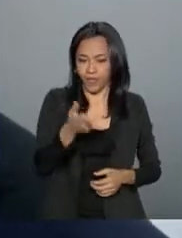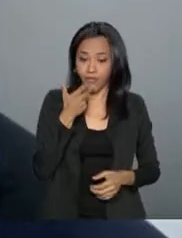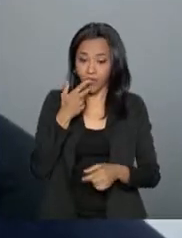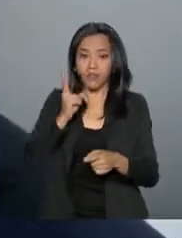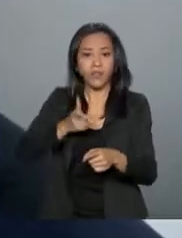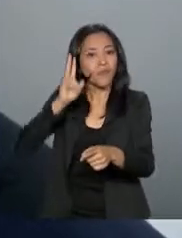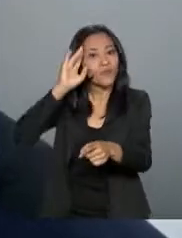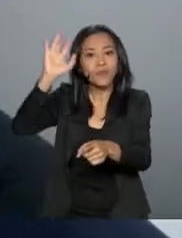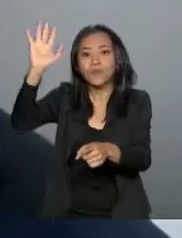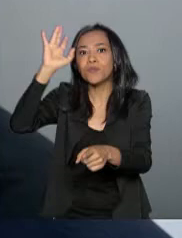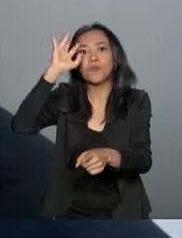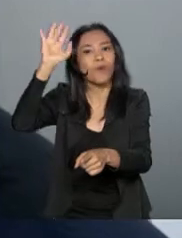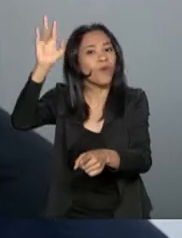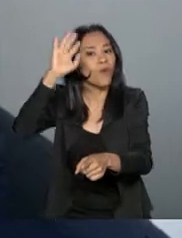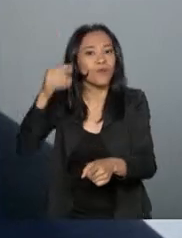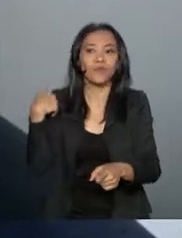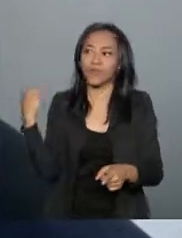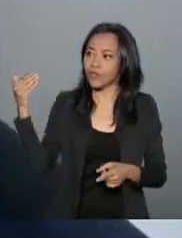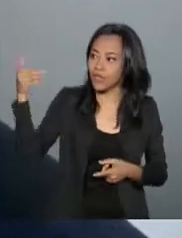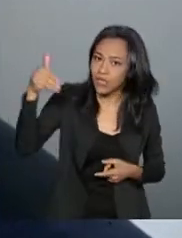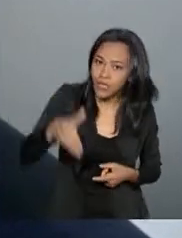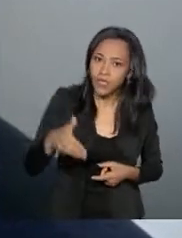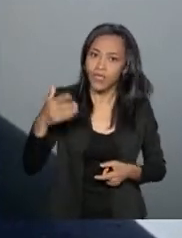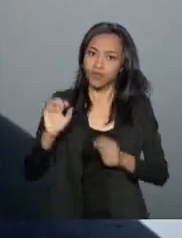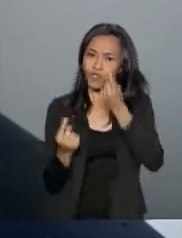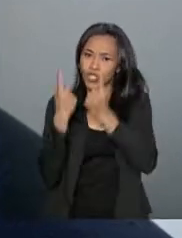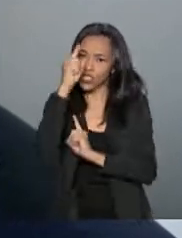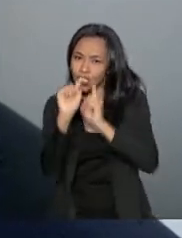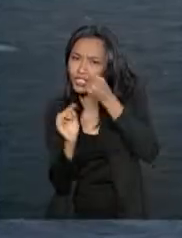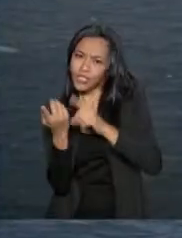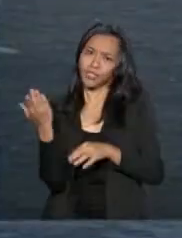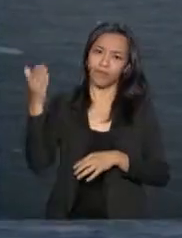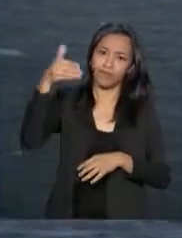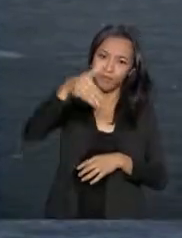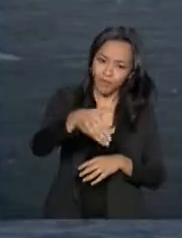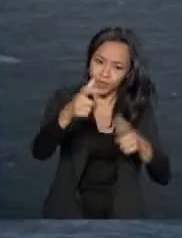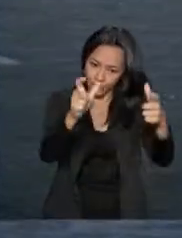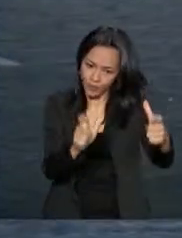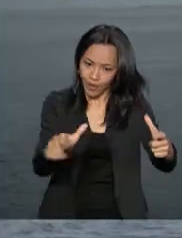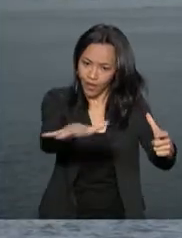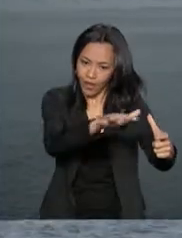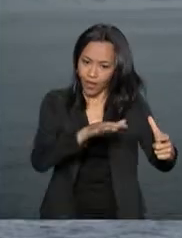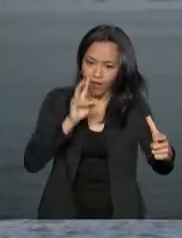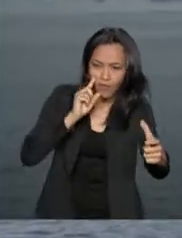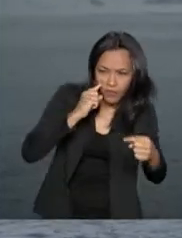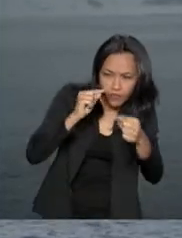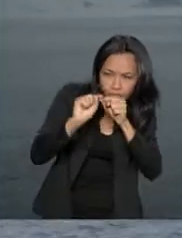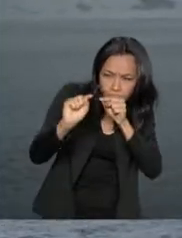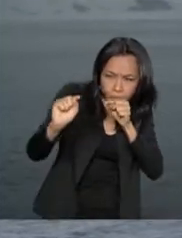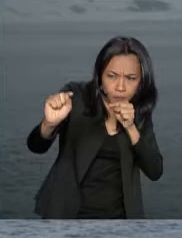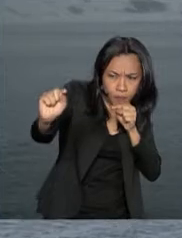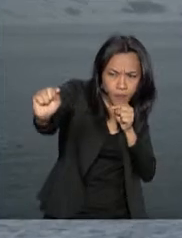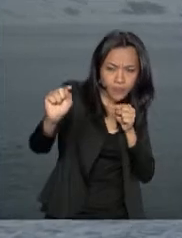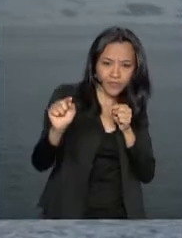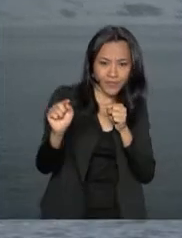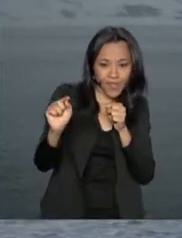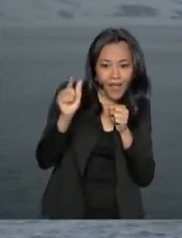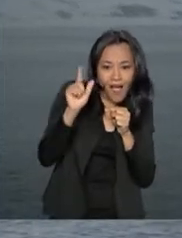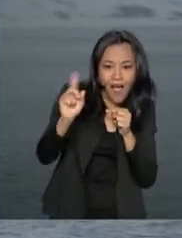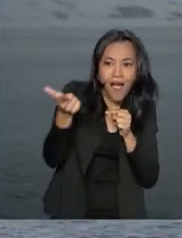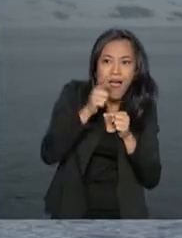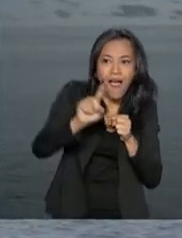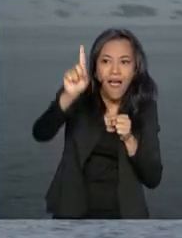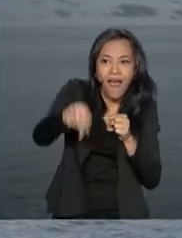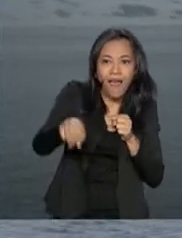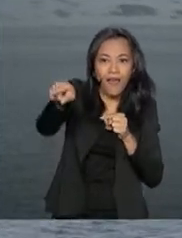estar aqui, fazer uma viagem aqui para o Chile, para a Antártica, né? Terra à vista, Ilha Rei Jorge, é onde fica